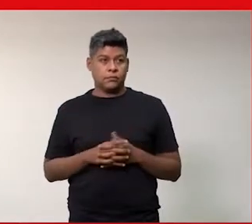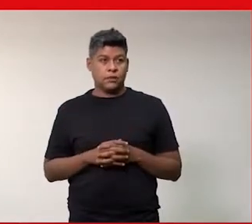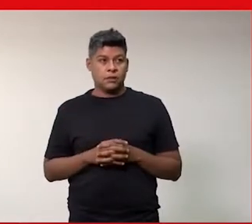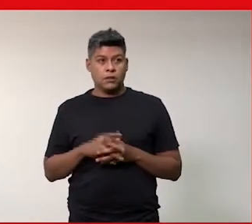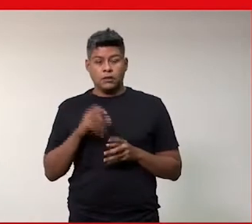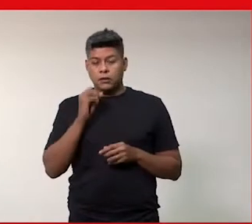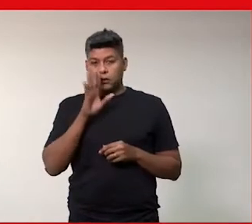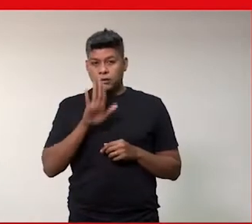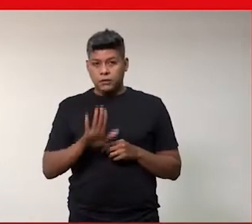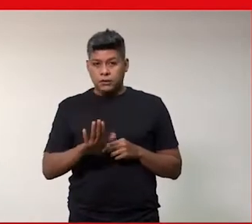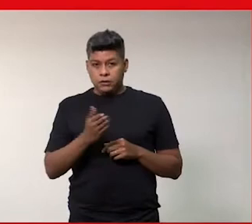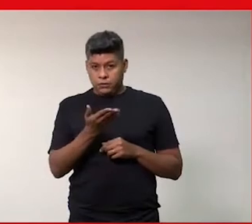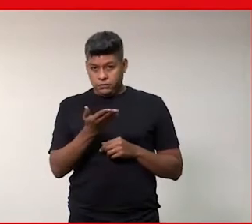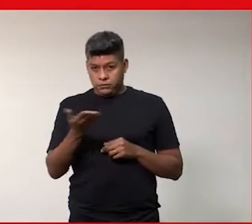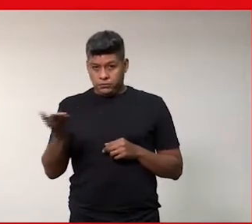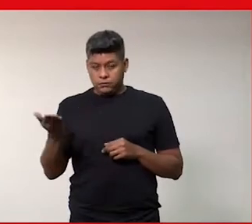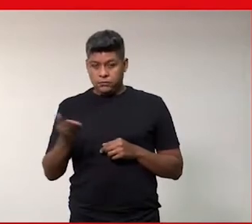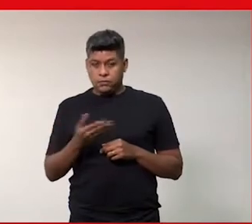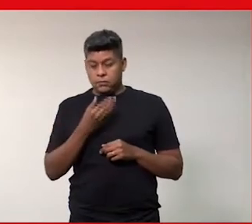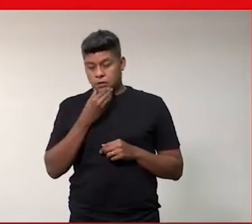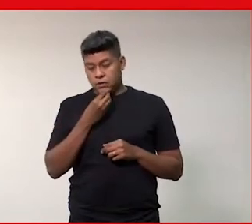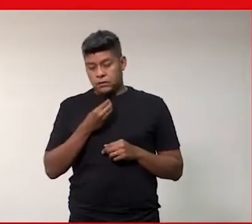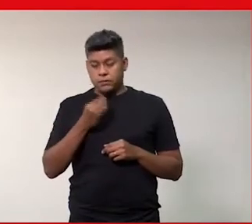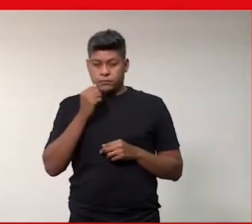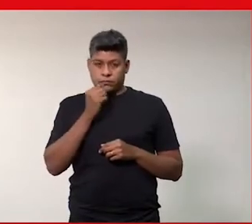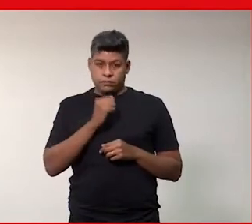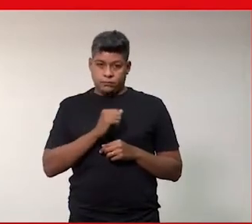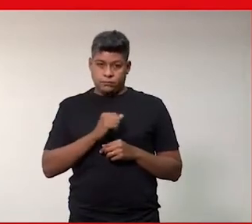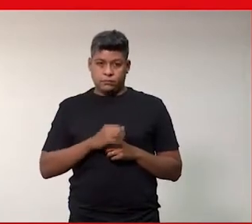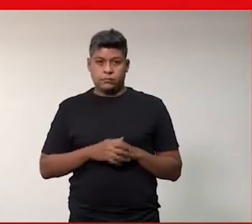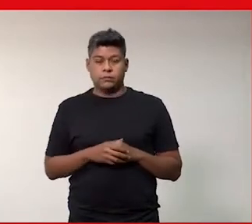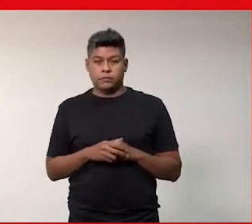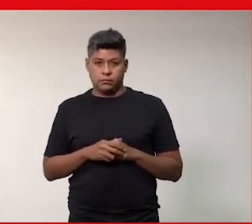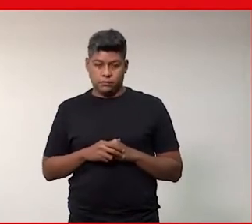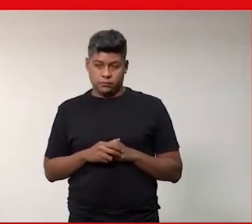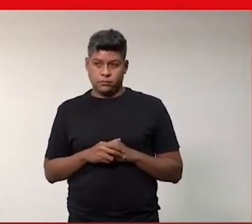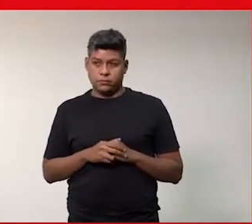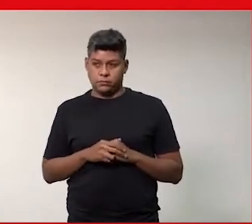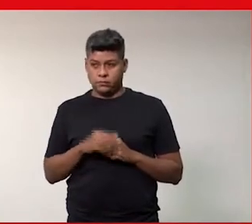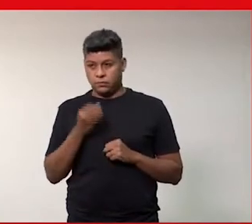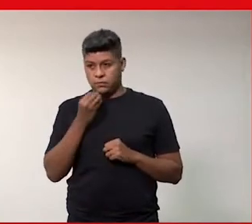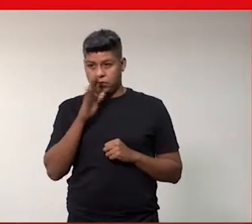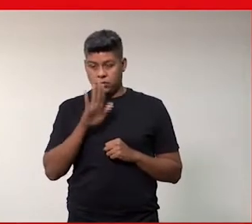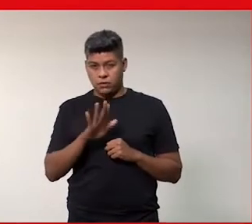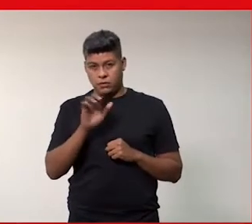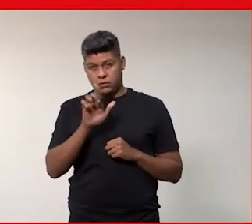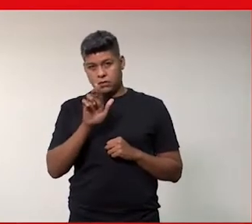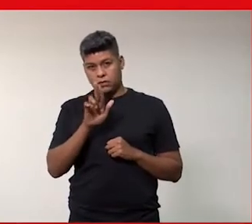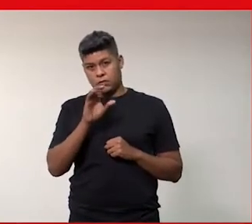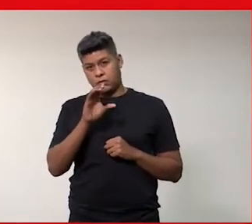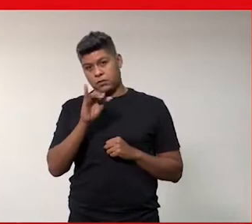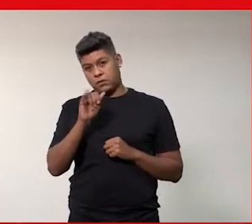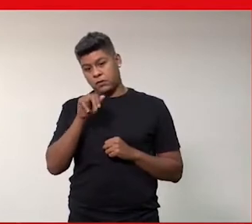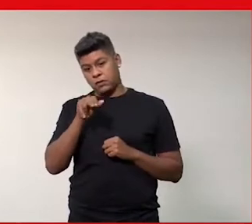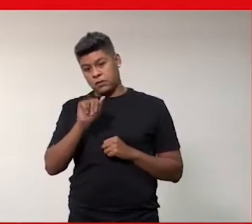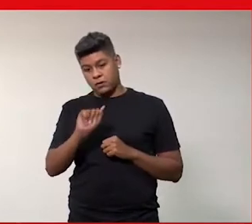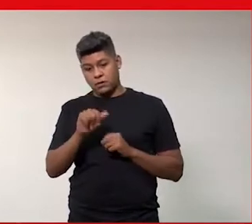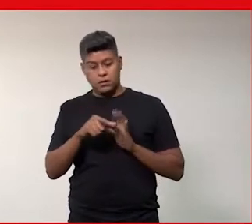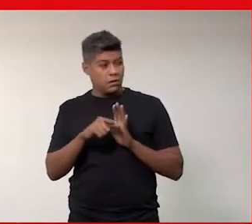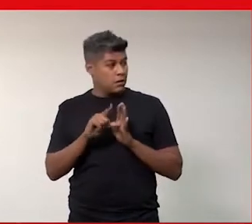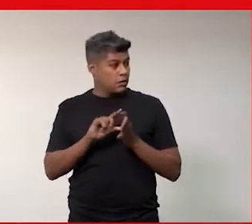Boa tarde a todas e todos e todes. Boa tarde, Luciana. Antes de começar a minha